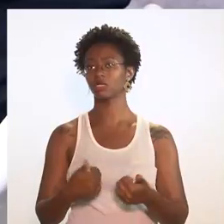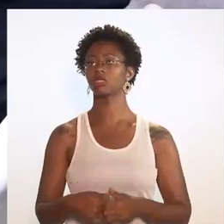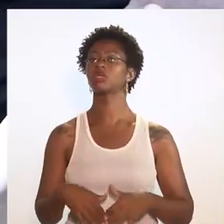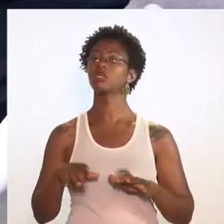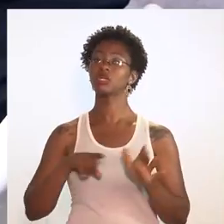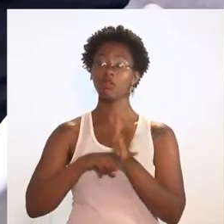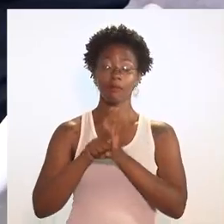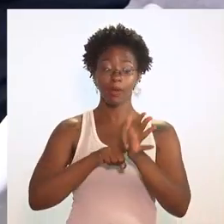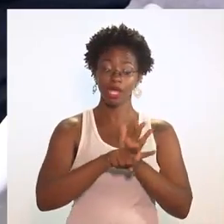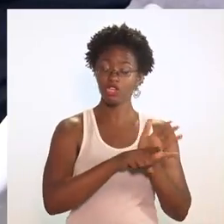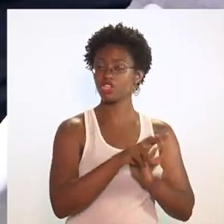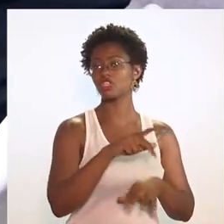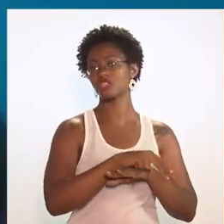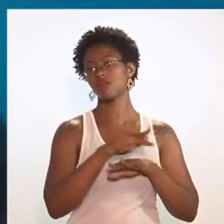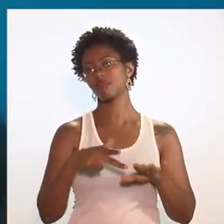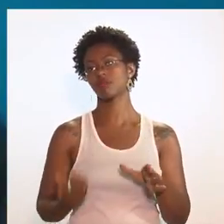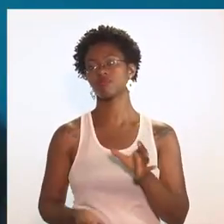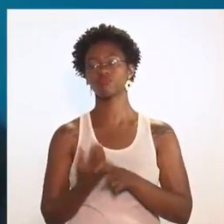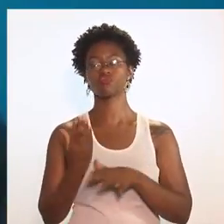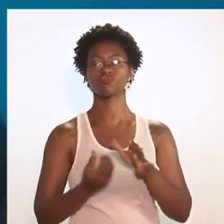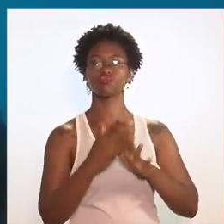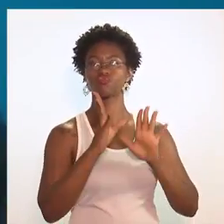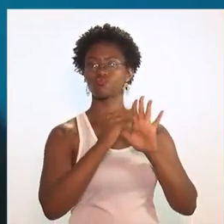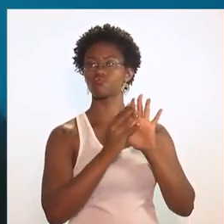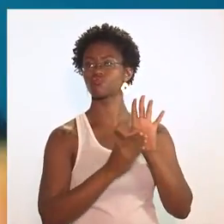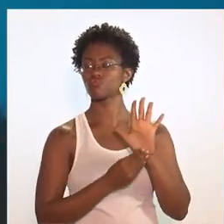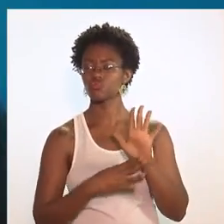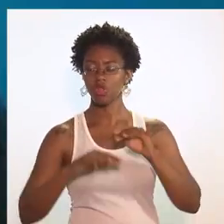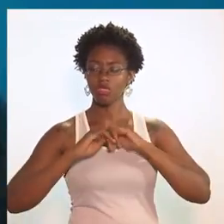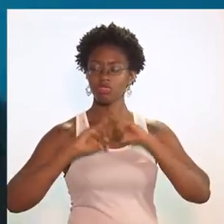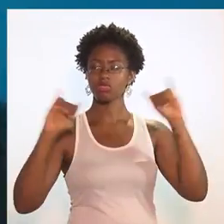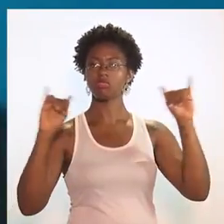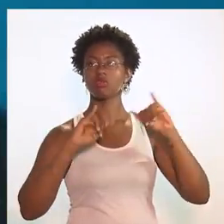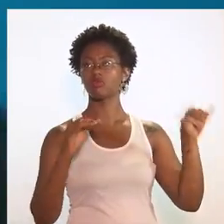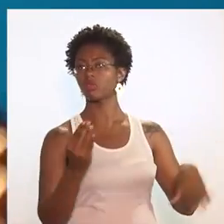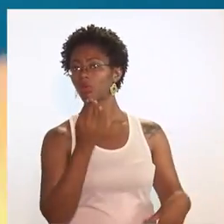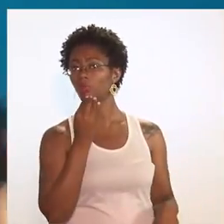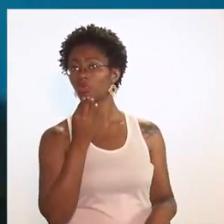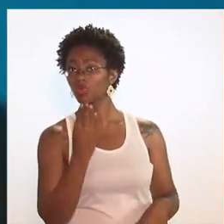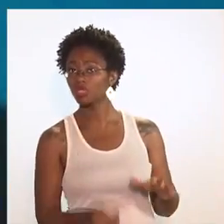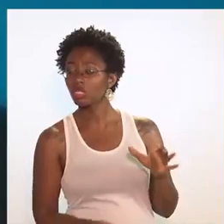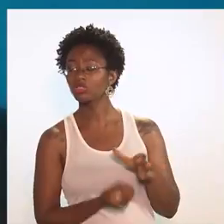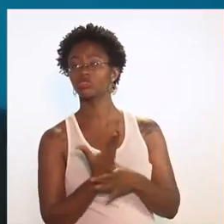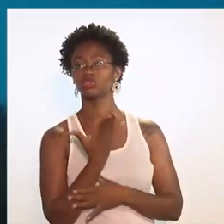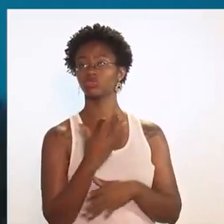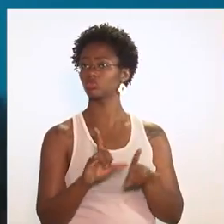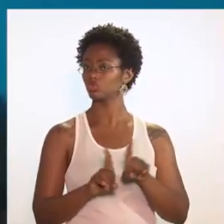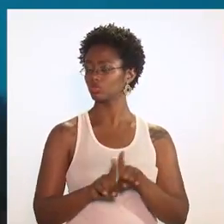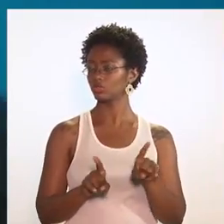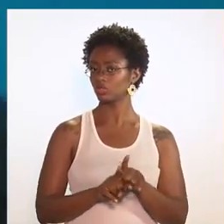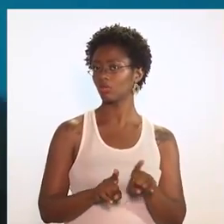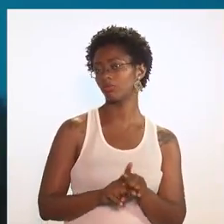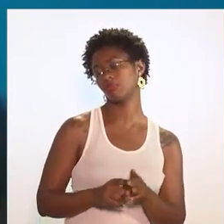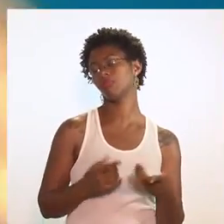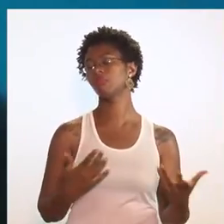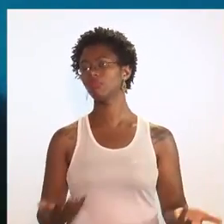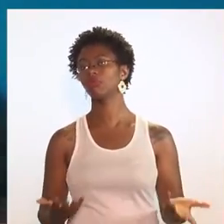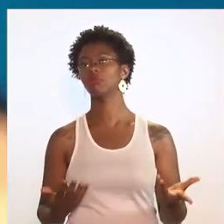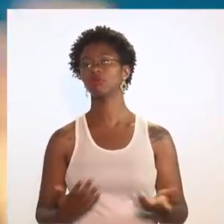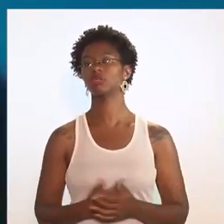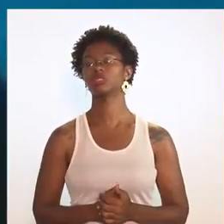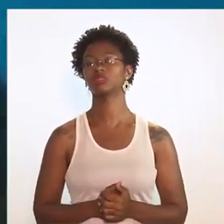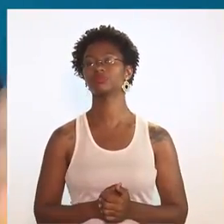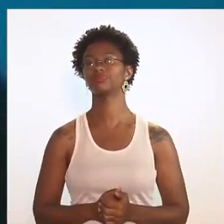e a gente tem muitas pesquisas, né? A gente produz muito conteúdo, informa as pessoas sobre oportunidades que aparecem no